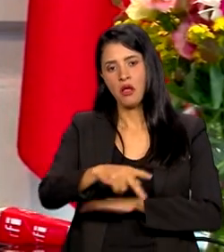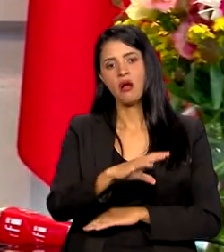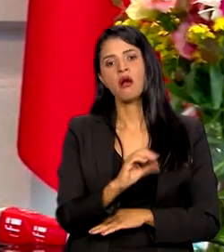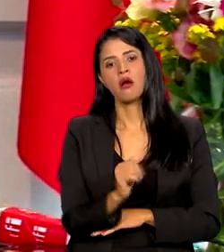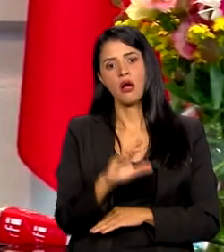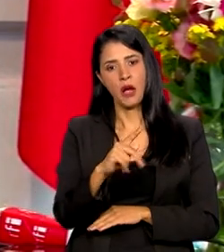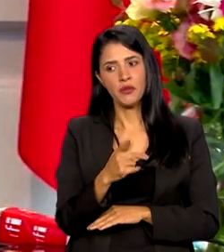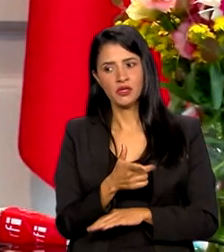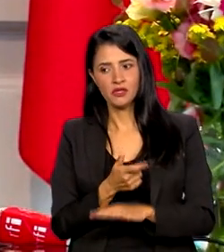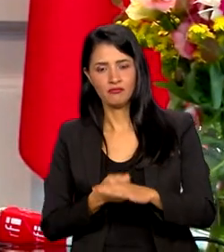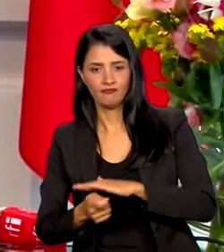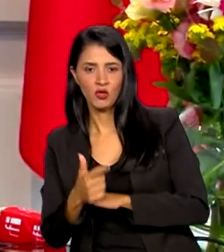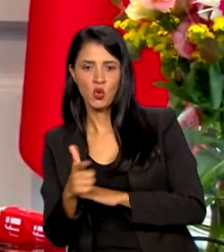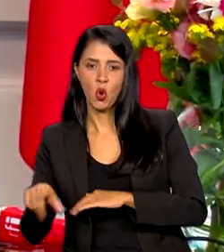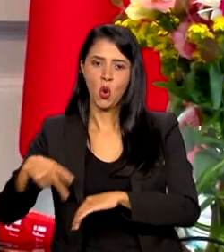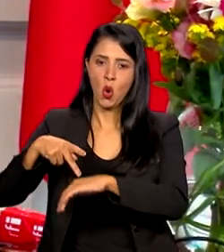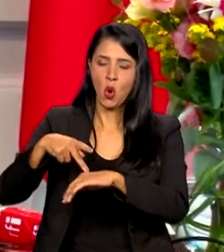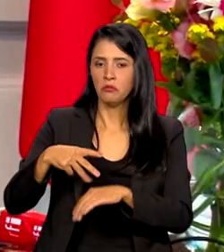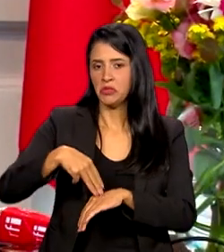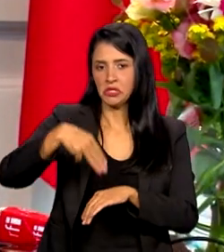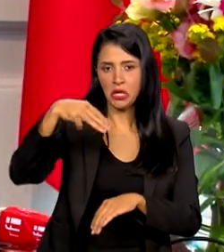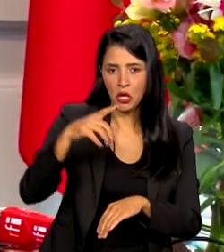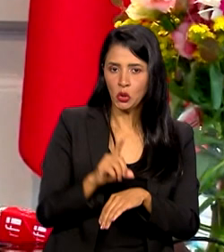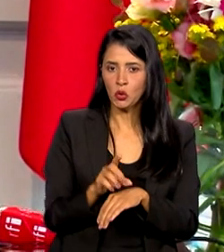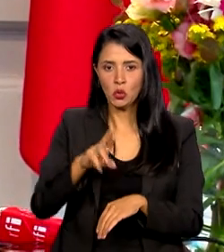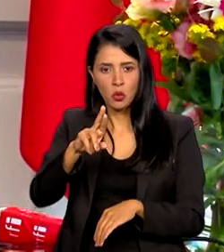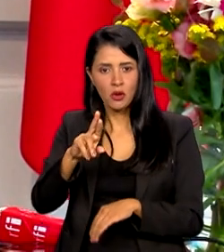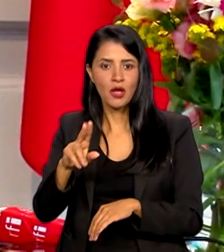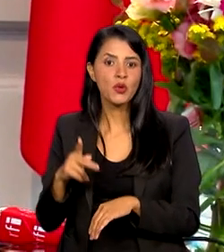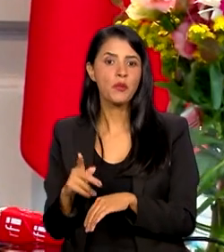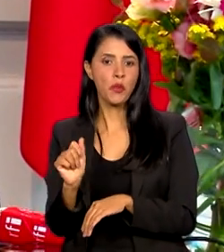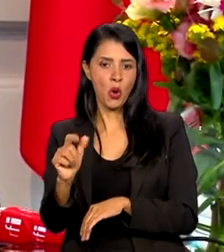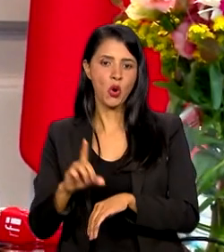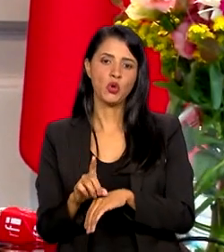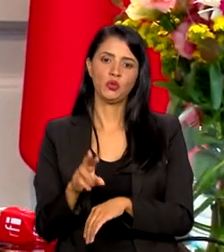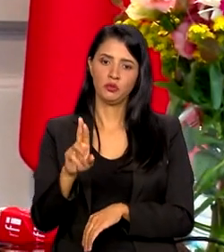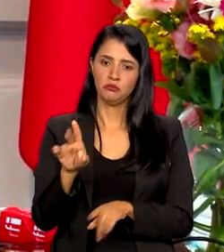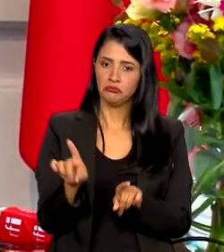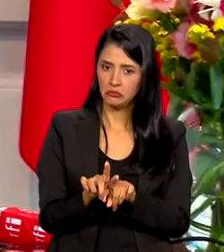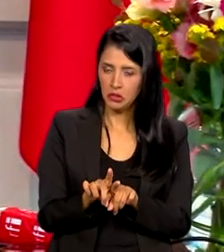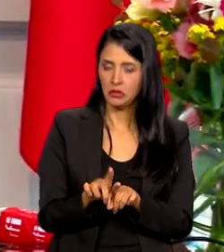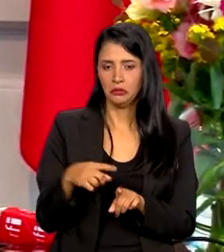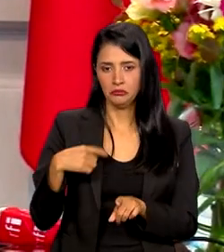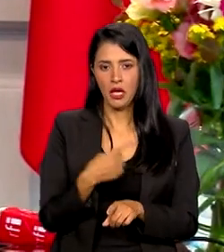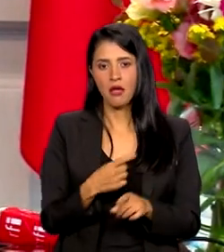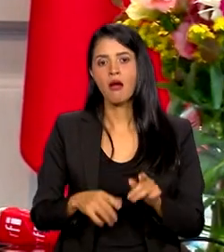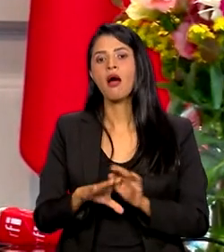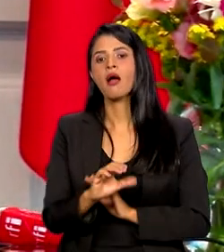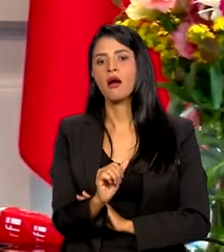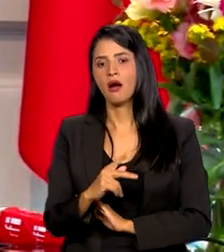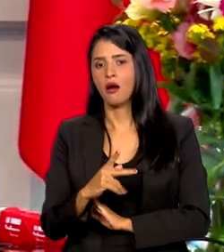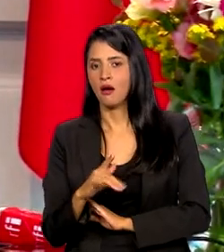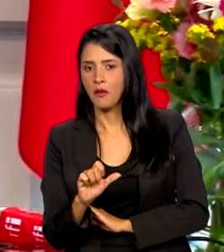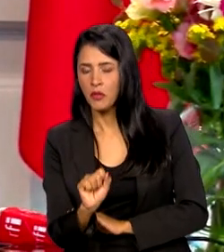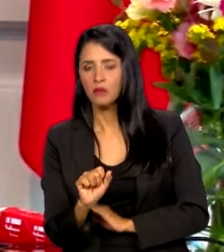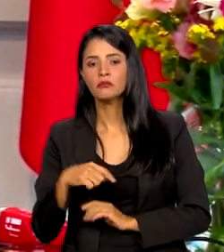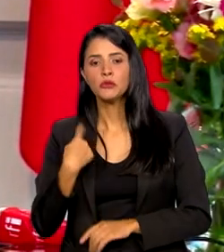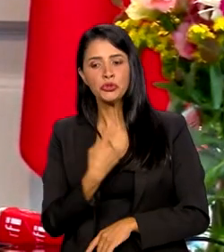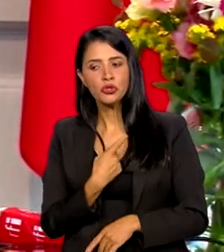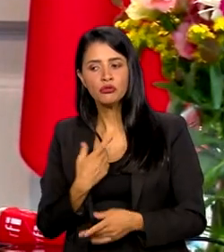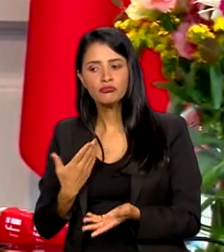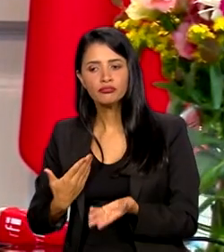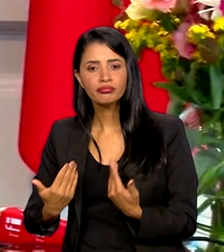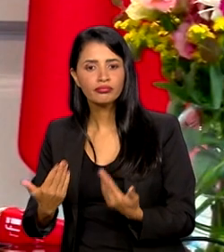tanto postos de mestrado, doutorado, pós-doutorado. E a gente quer dialogar dois